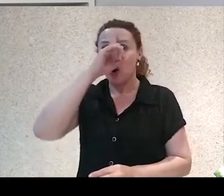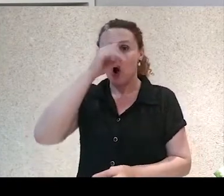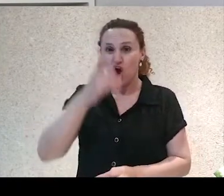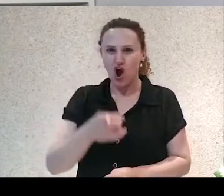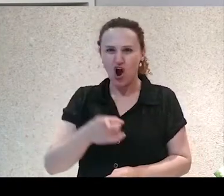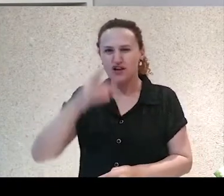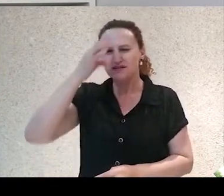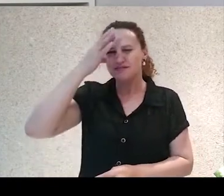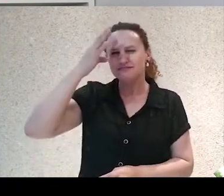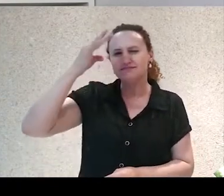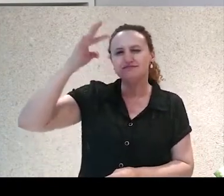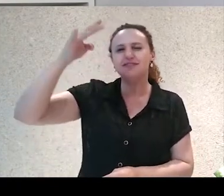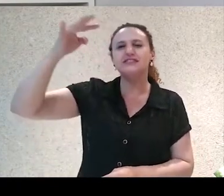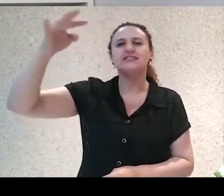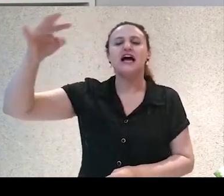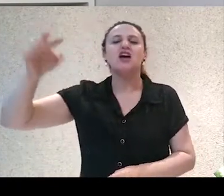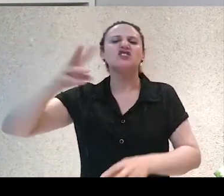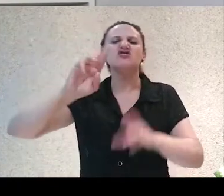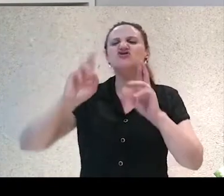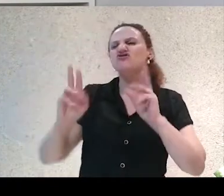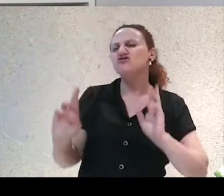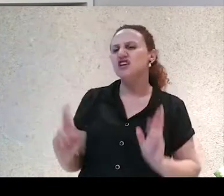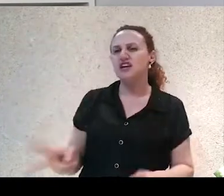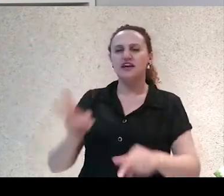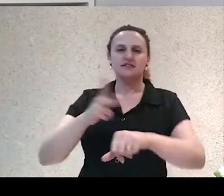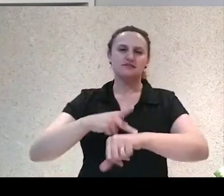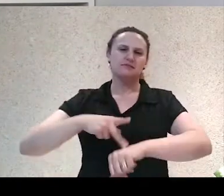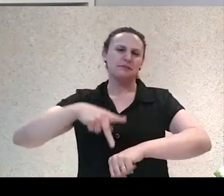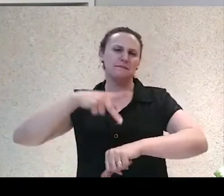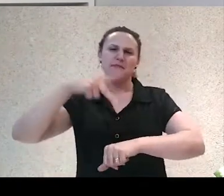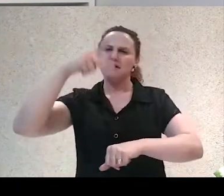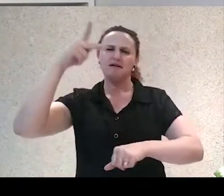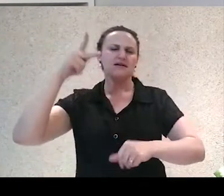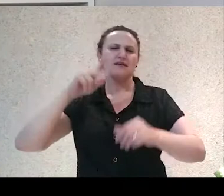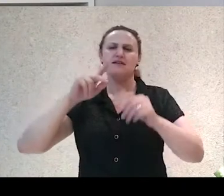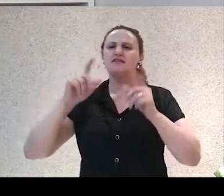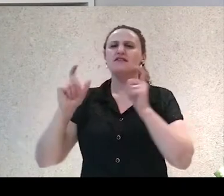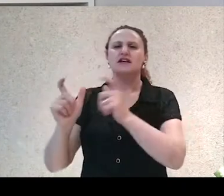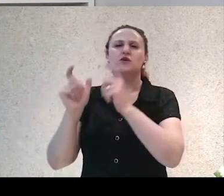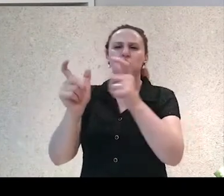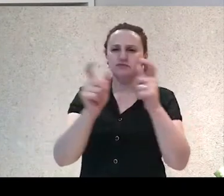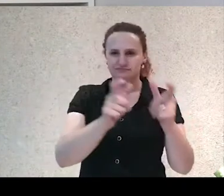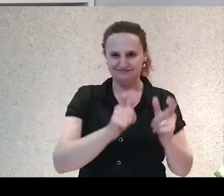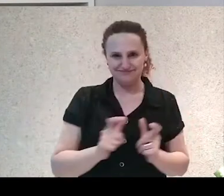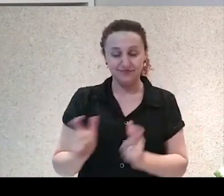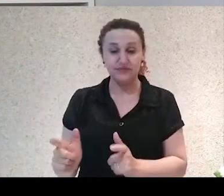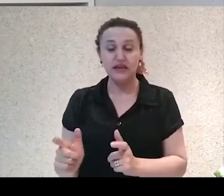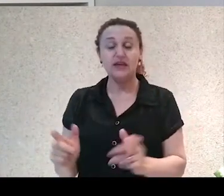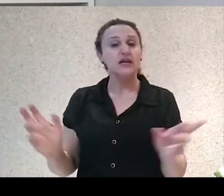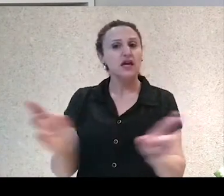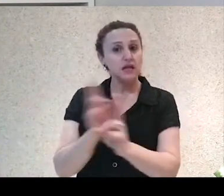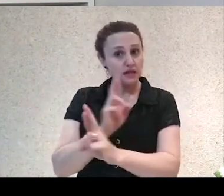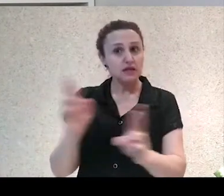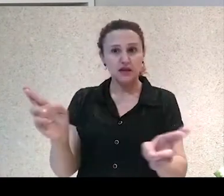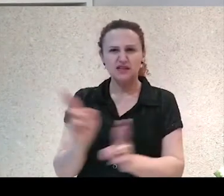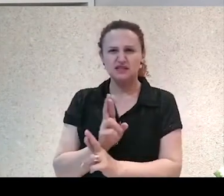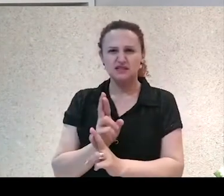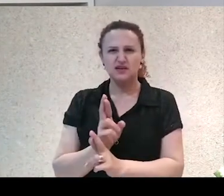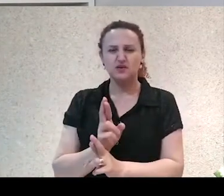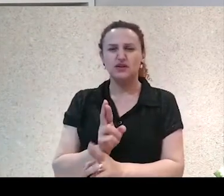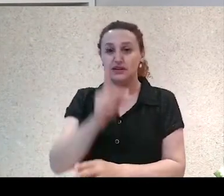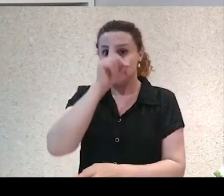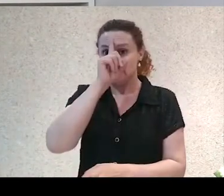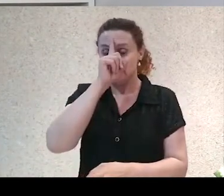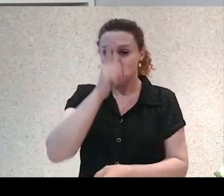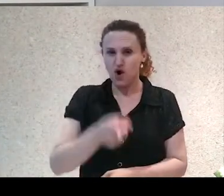diferentes nos diferentes países, nos diferentes grupos étnicos e aí vai. Dessa relação entre ordens imaginadas e